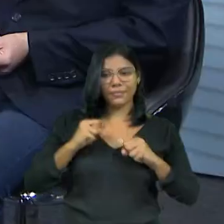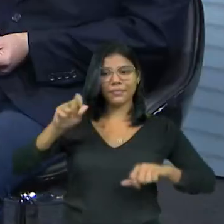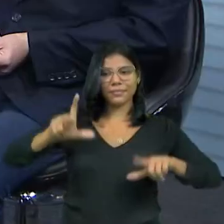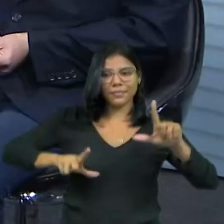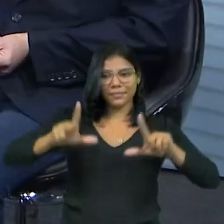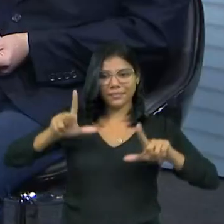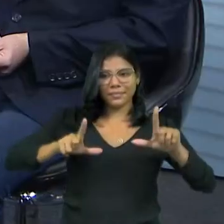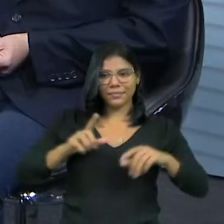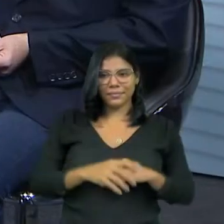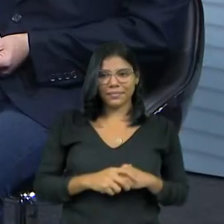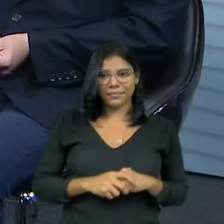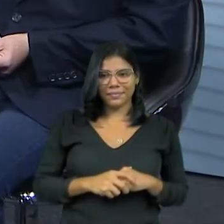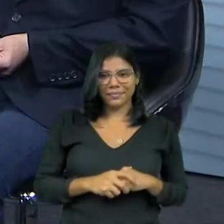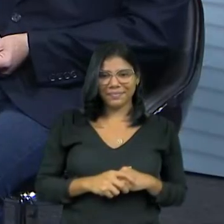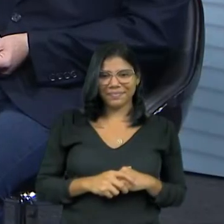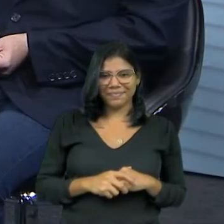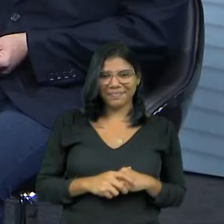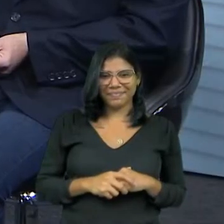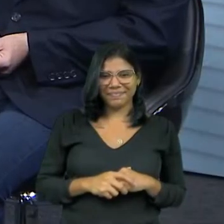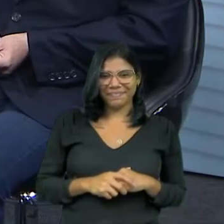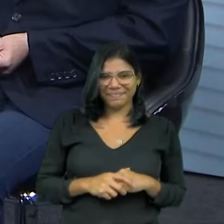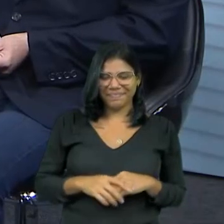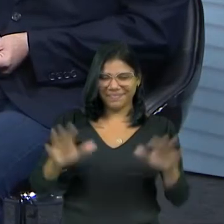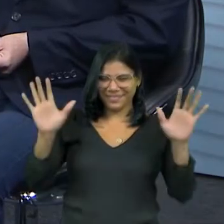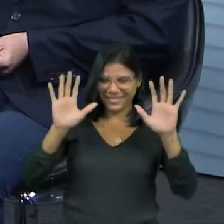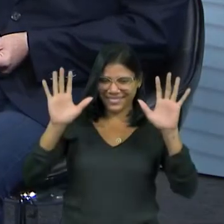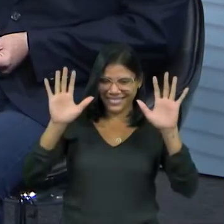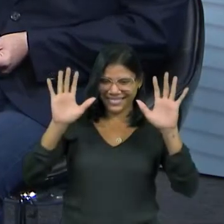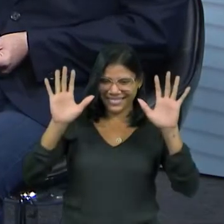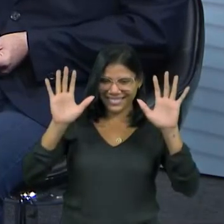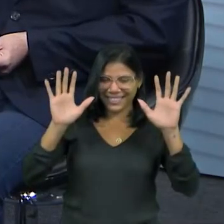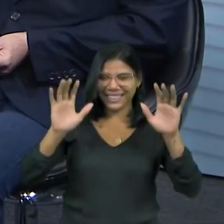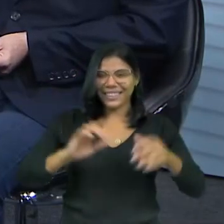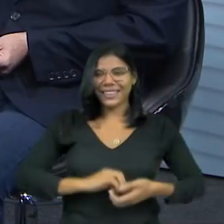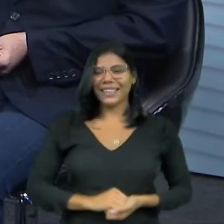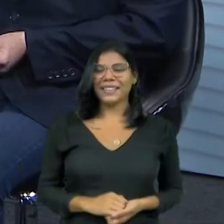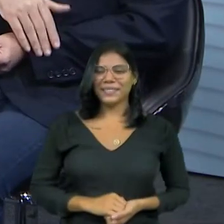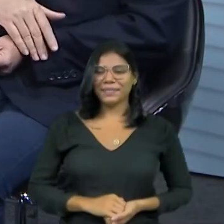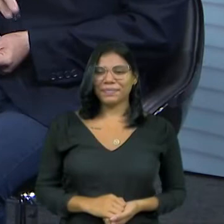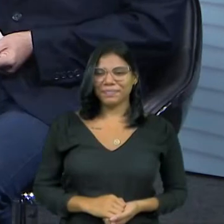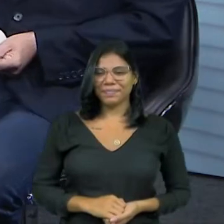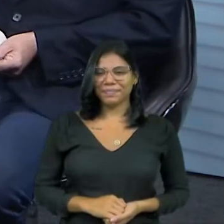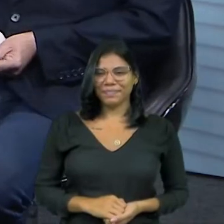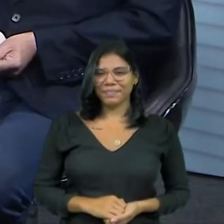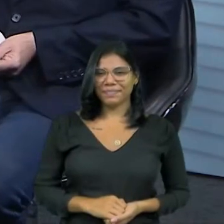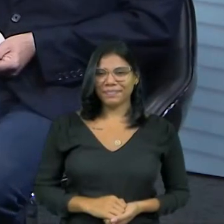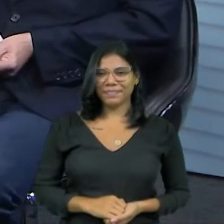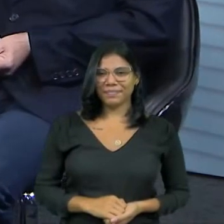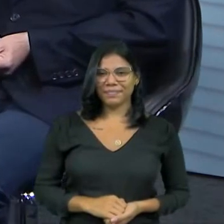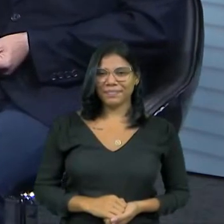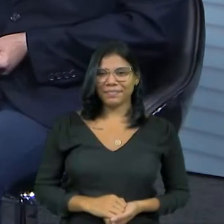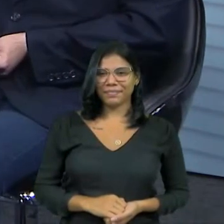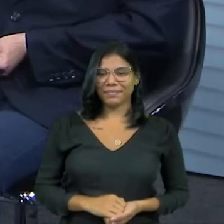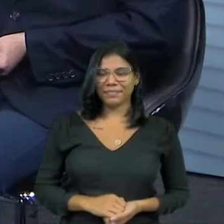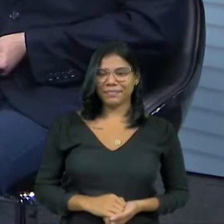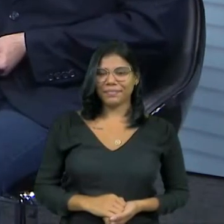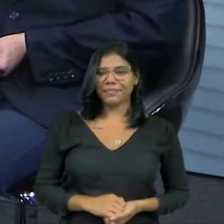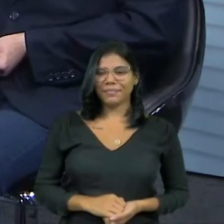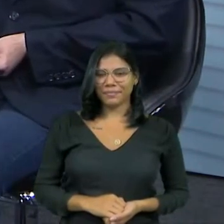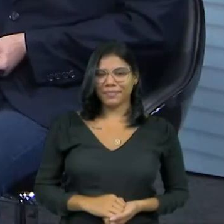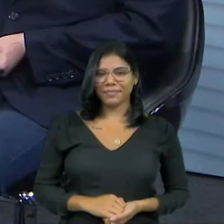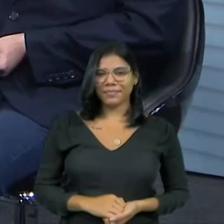querida ali da Libra, olha, é uma mulher, ela está ali. Ah, excelente. olha lá. Como é o nome dela, Alcepe? Pergunta o nome dela.